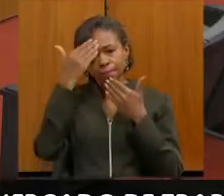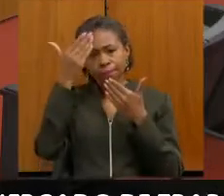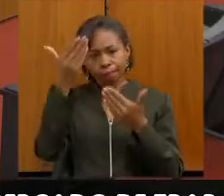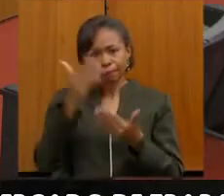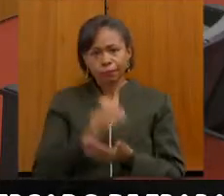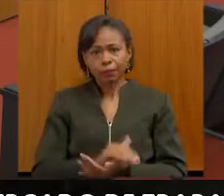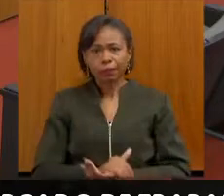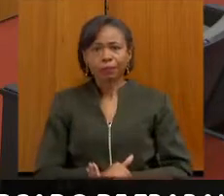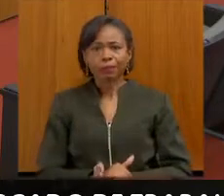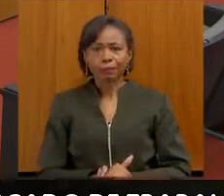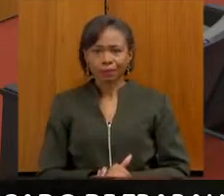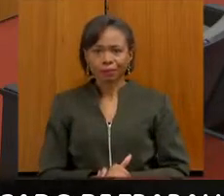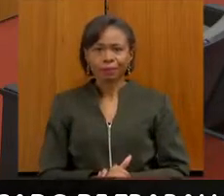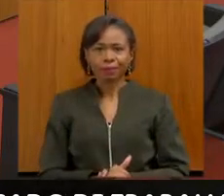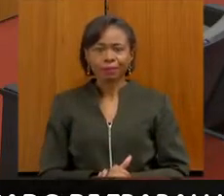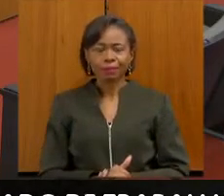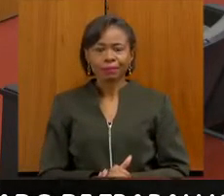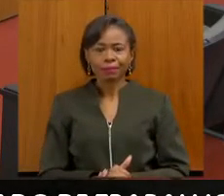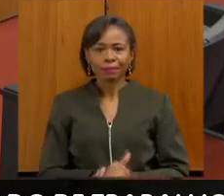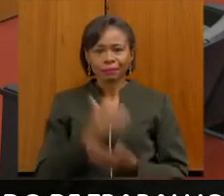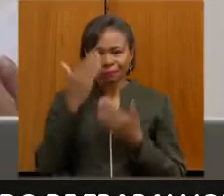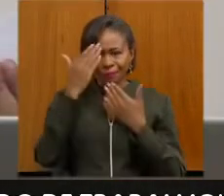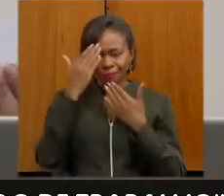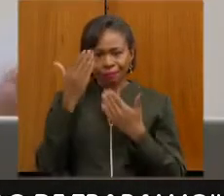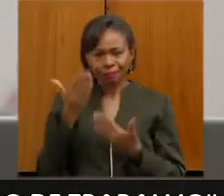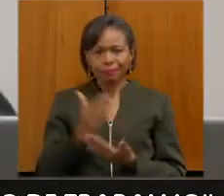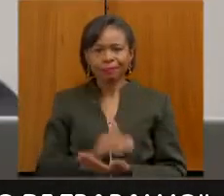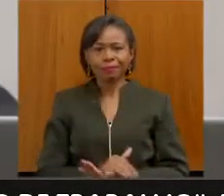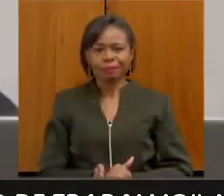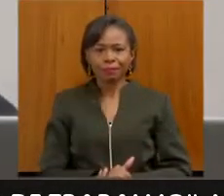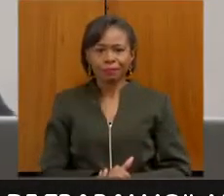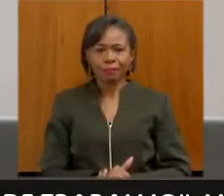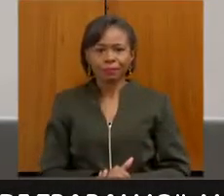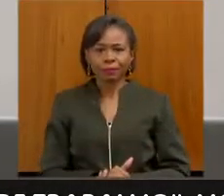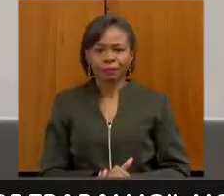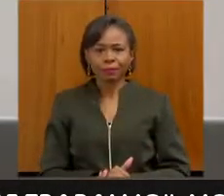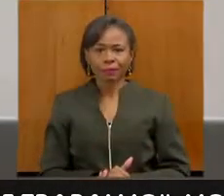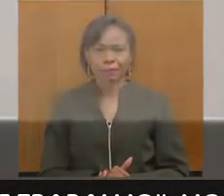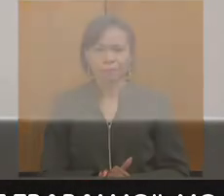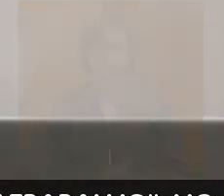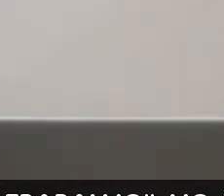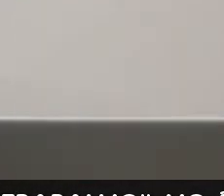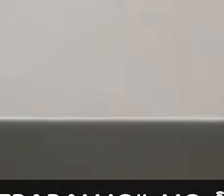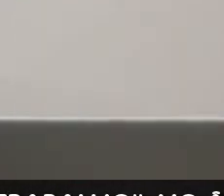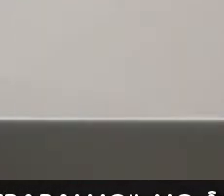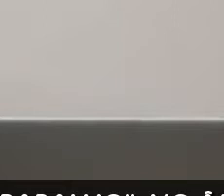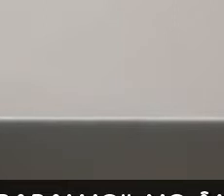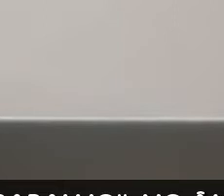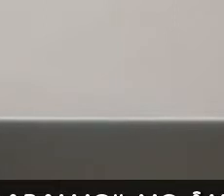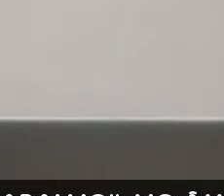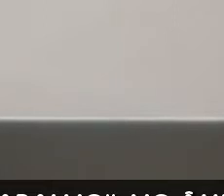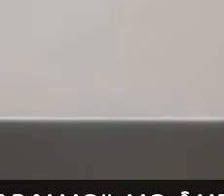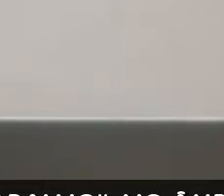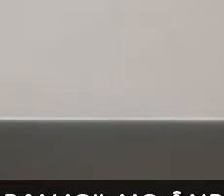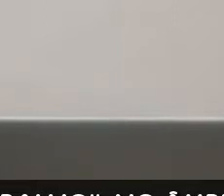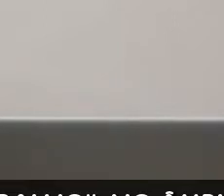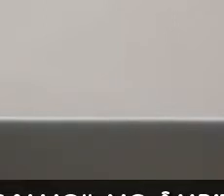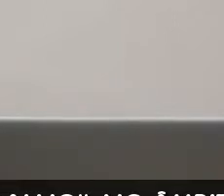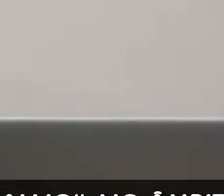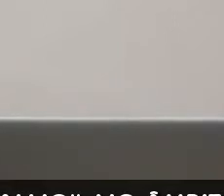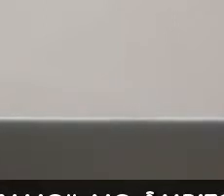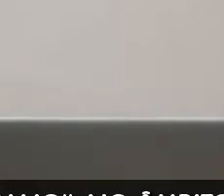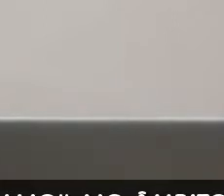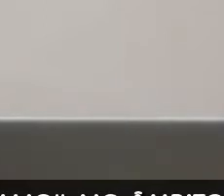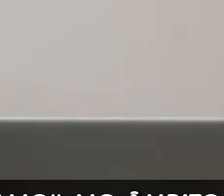Muito obrigado, Rubens Laureano, também, consideração muito importante que está registrada